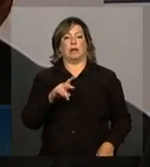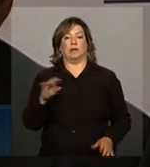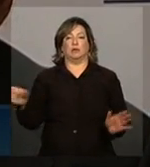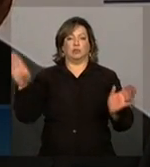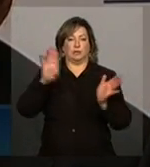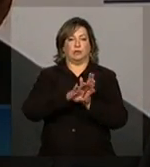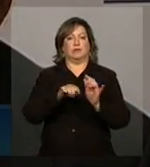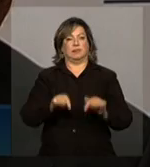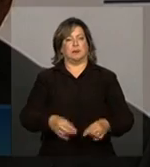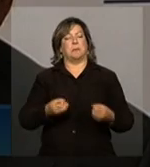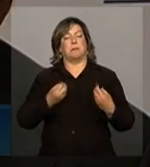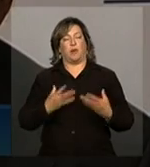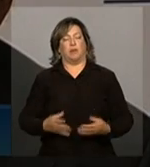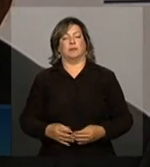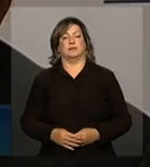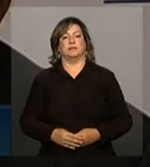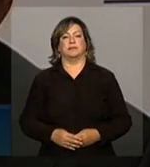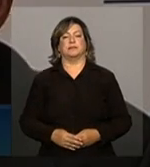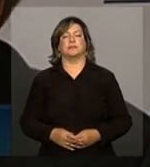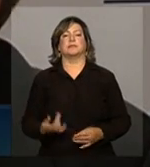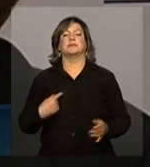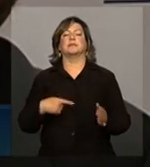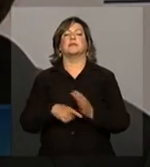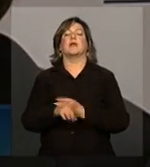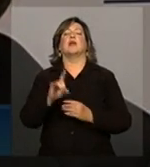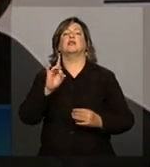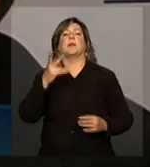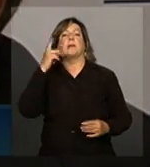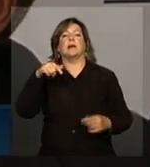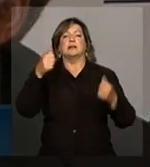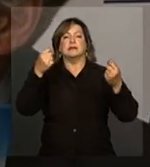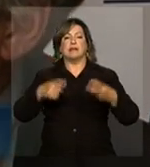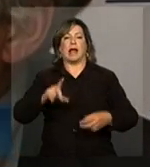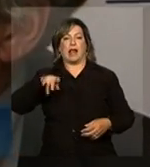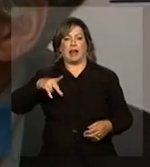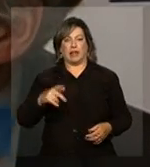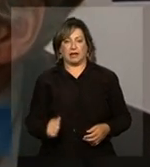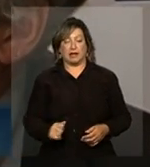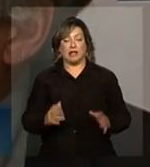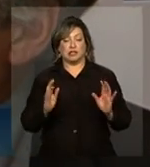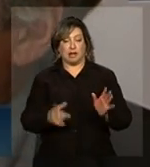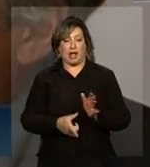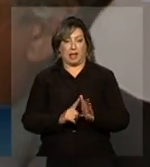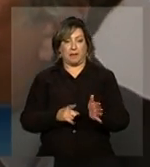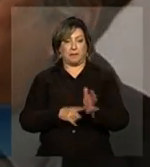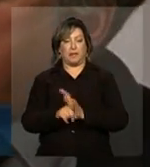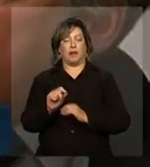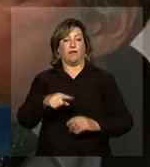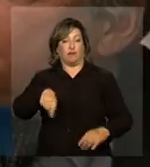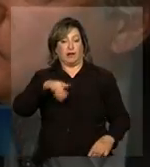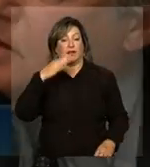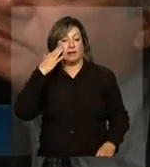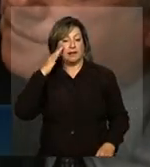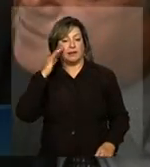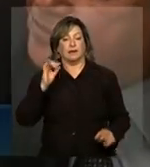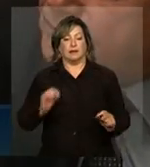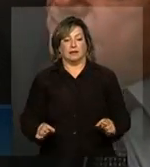confiabilidade. Inzeida Costa, só para caracterizar a linha, já que foi perguntado, para vocês terem ideia,